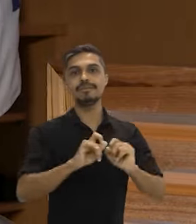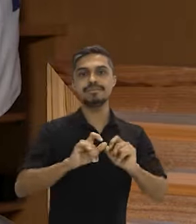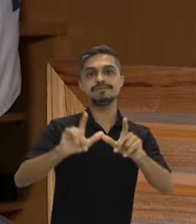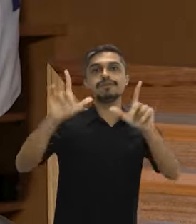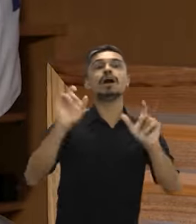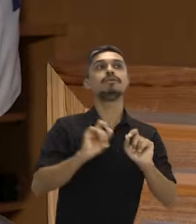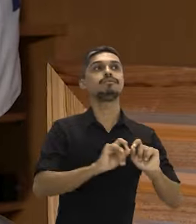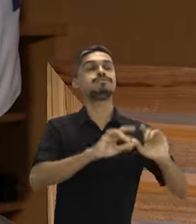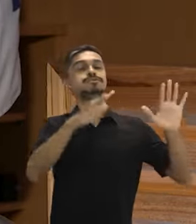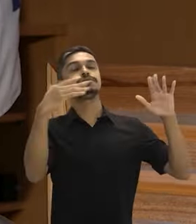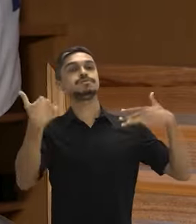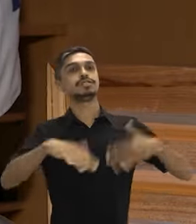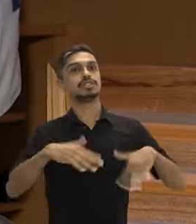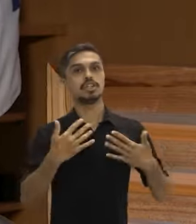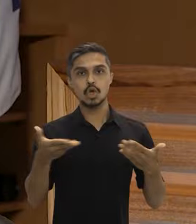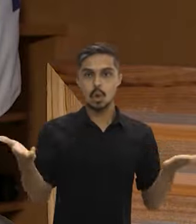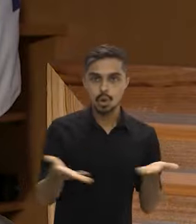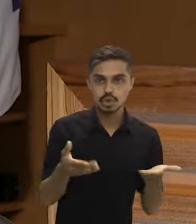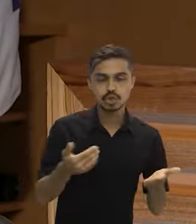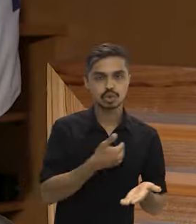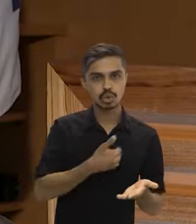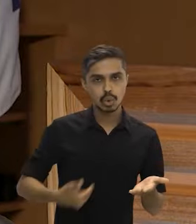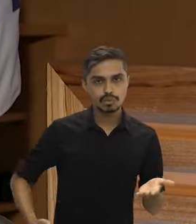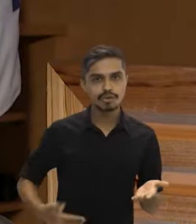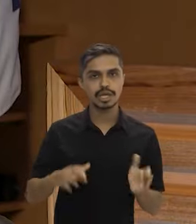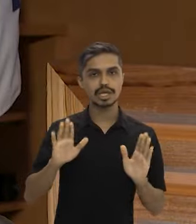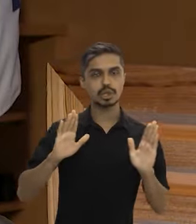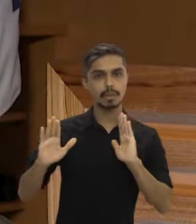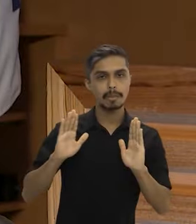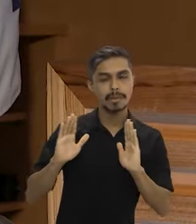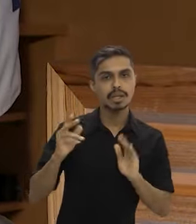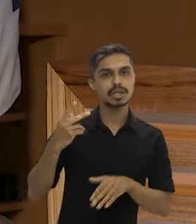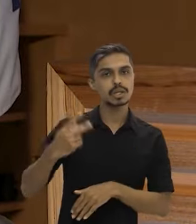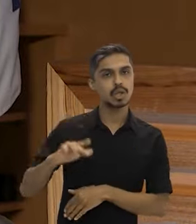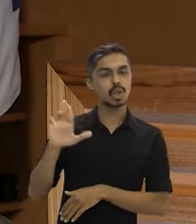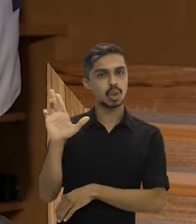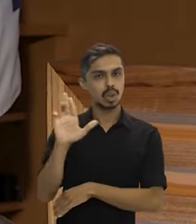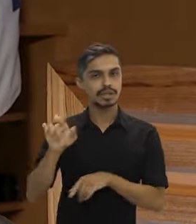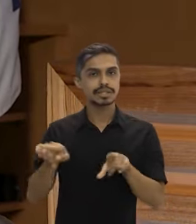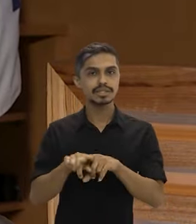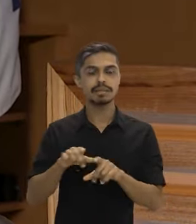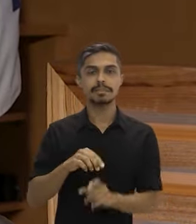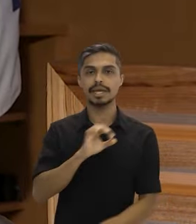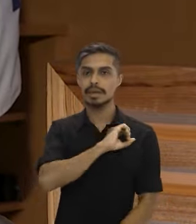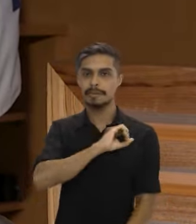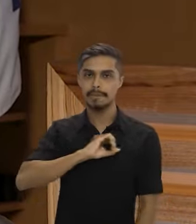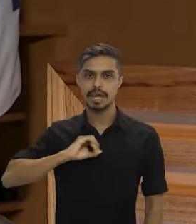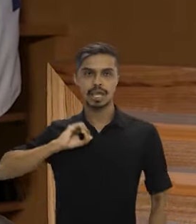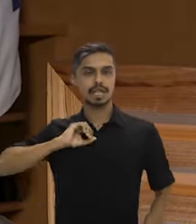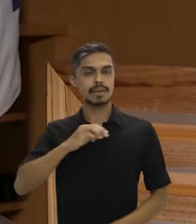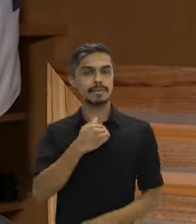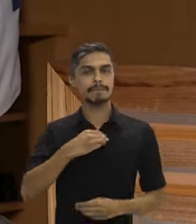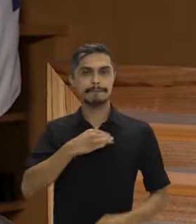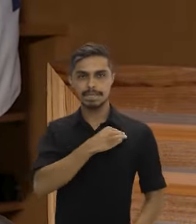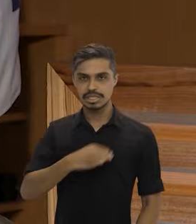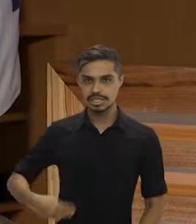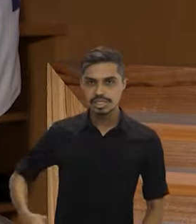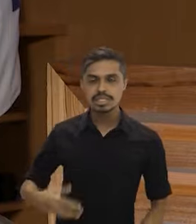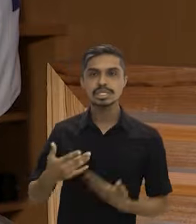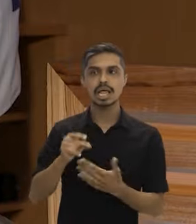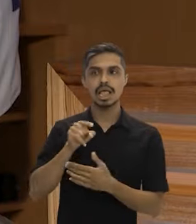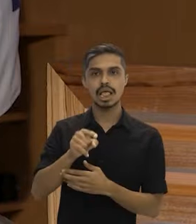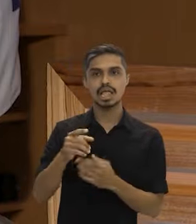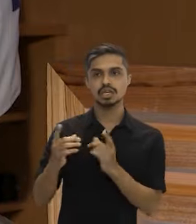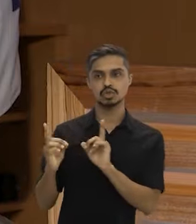Então, hoje, não só o governo do presidente Lula, liderado por ele, pela ministra Marina, com o conjunto do